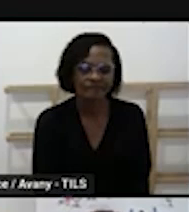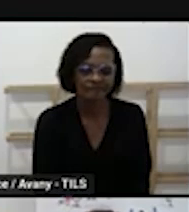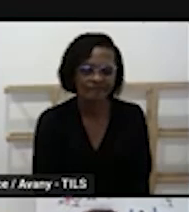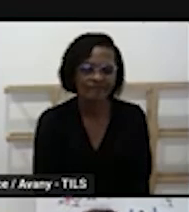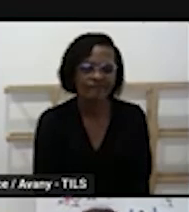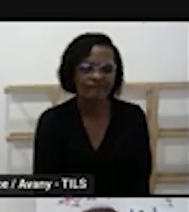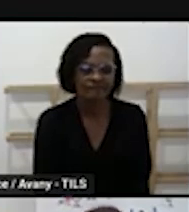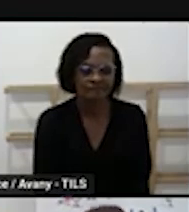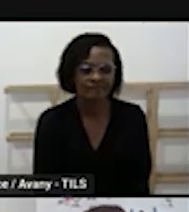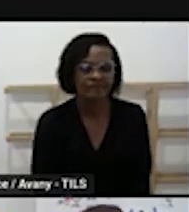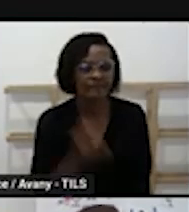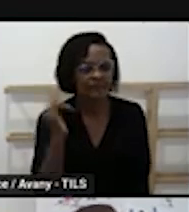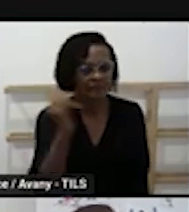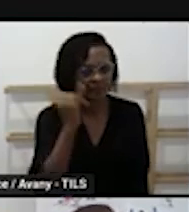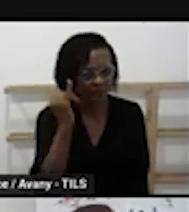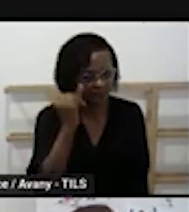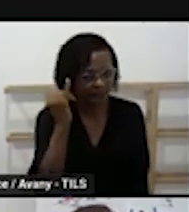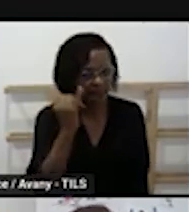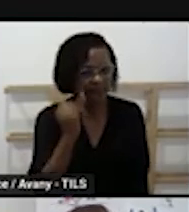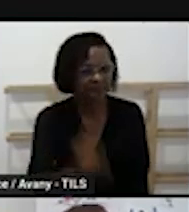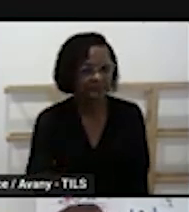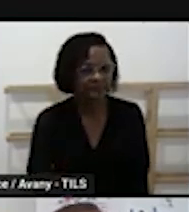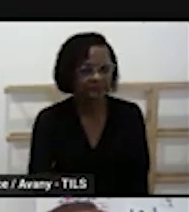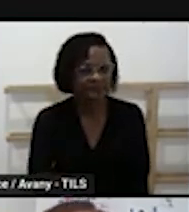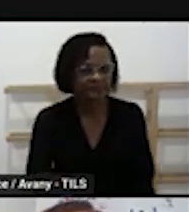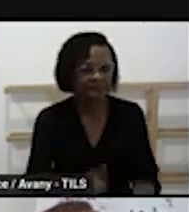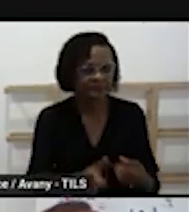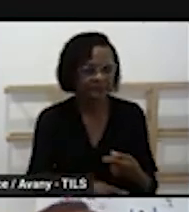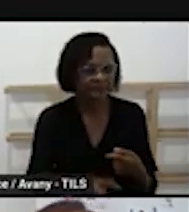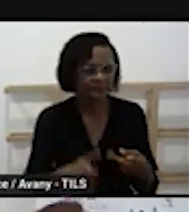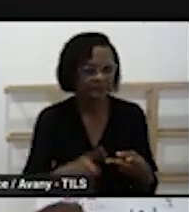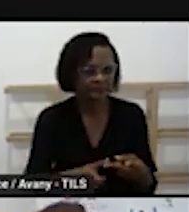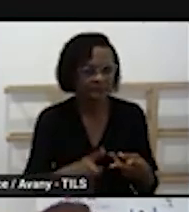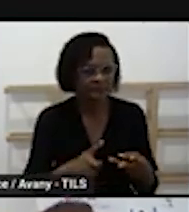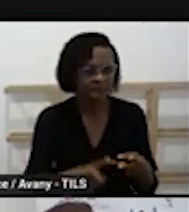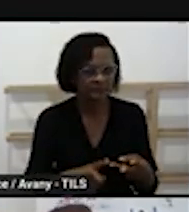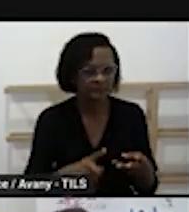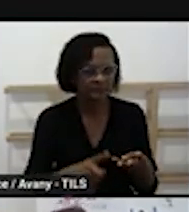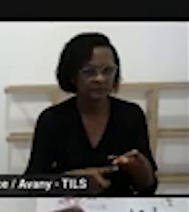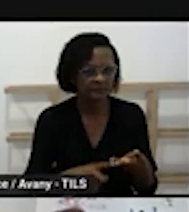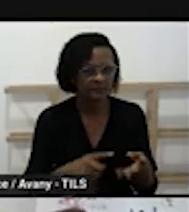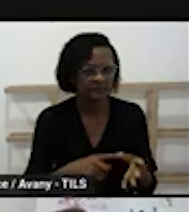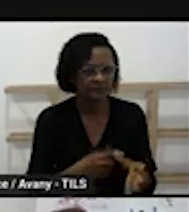lá a gente traz aqui algumas sugestões de atividade permanente que elas podem